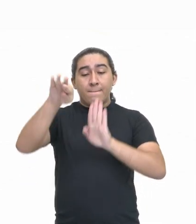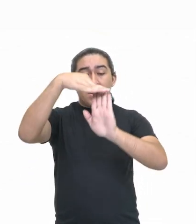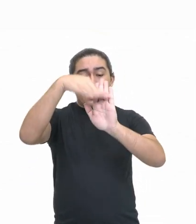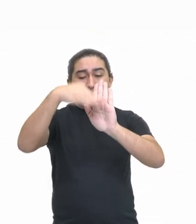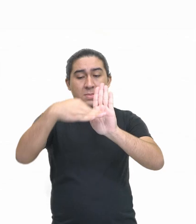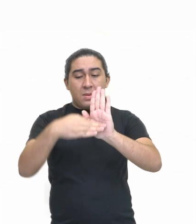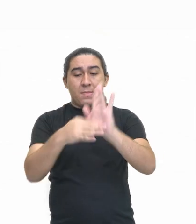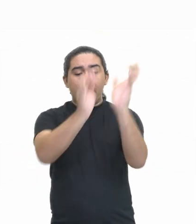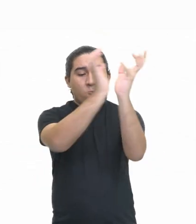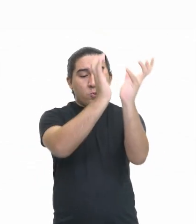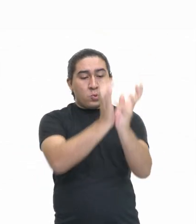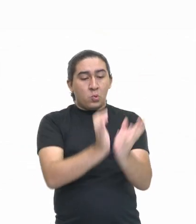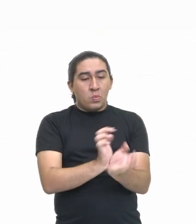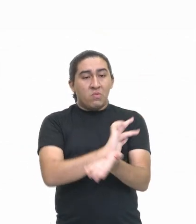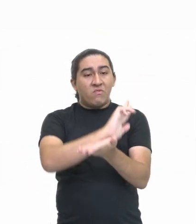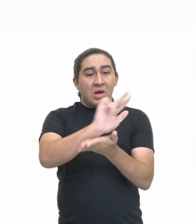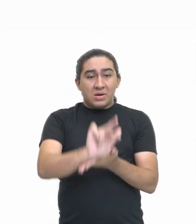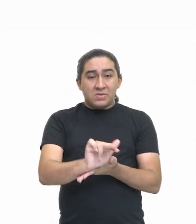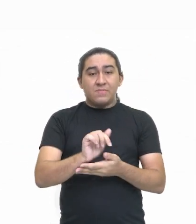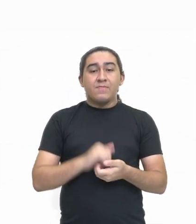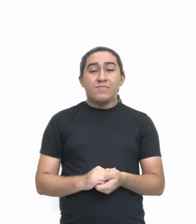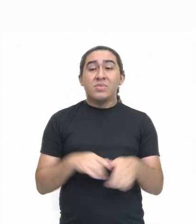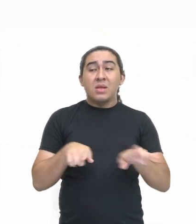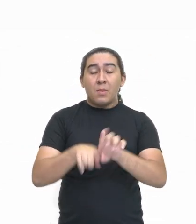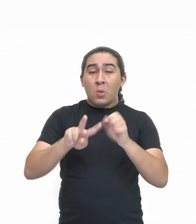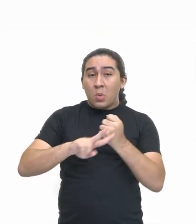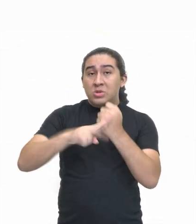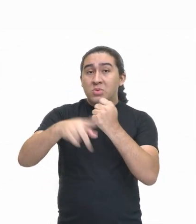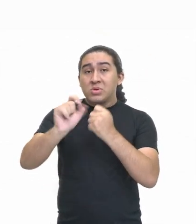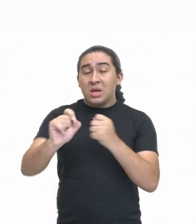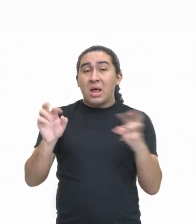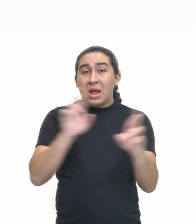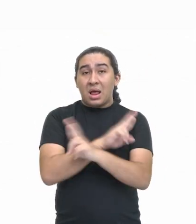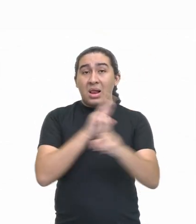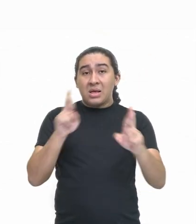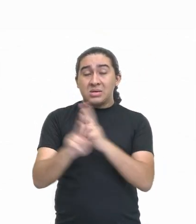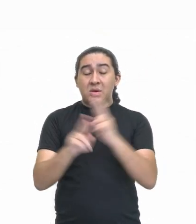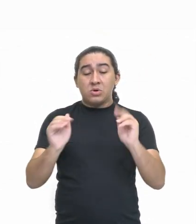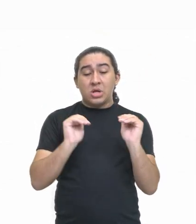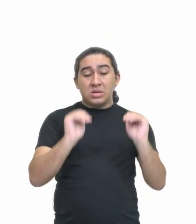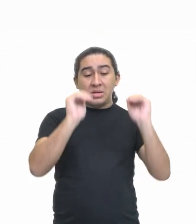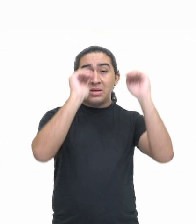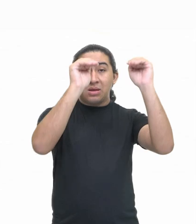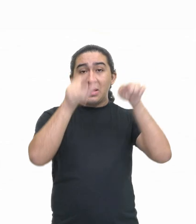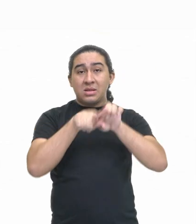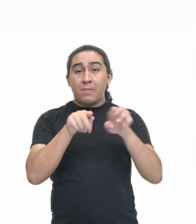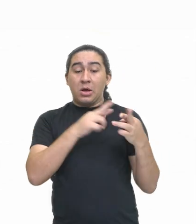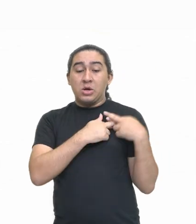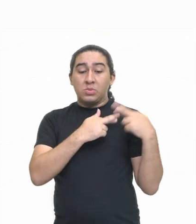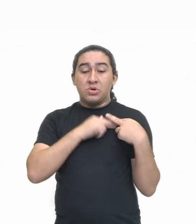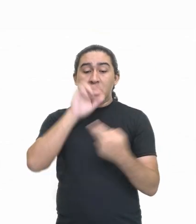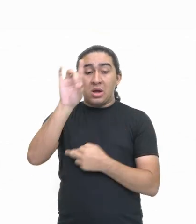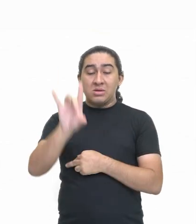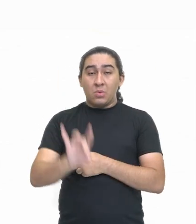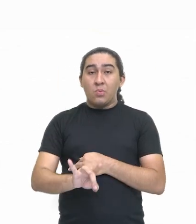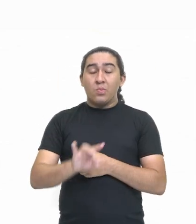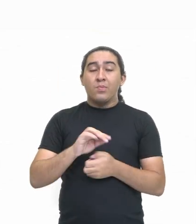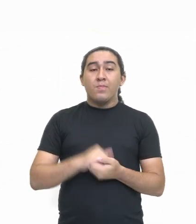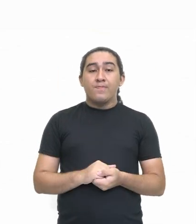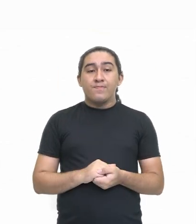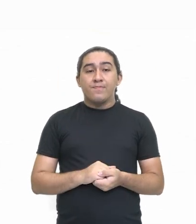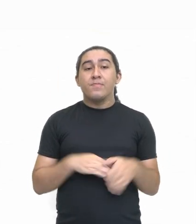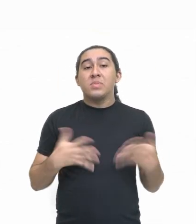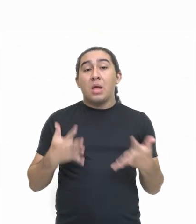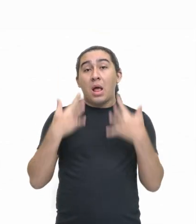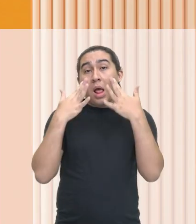social bem definida, que refletia as relações de poder, status e deveres cívicos. Então, me